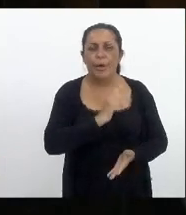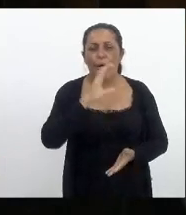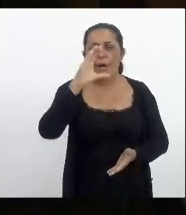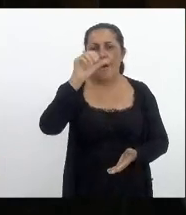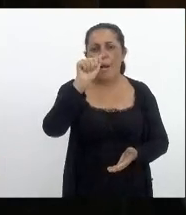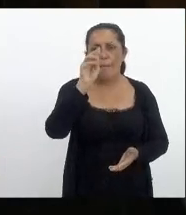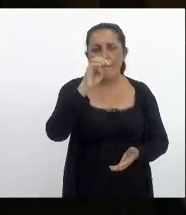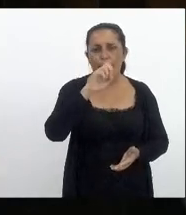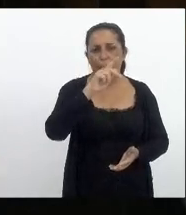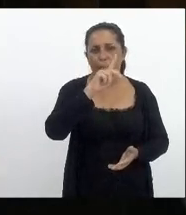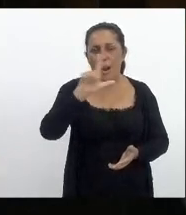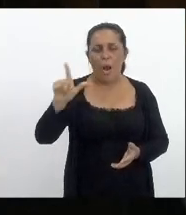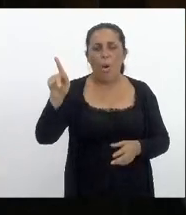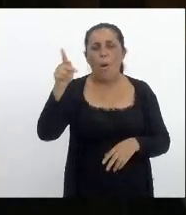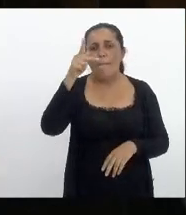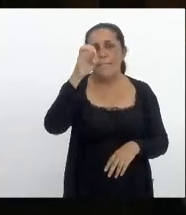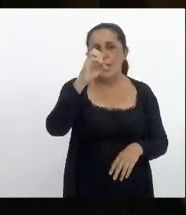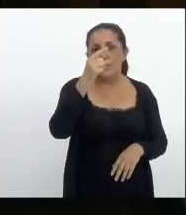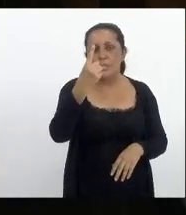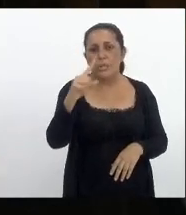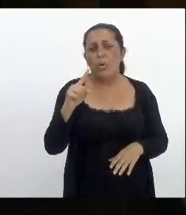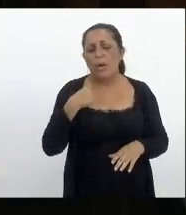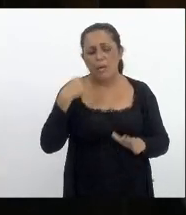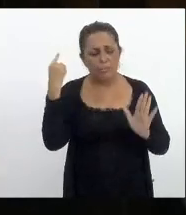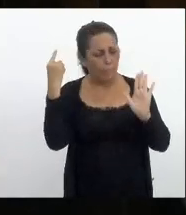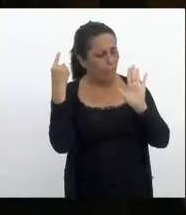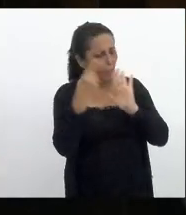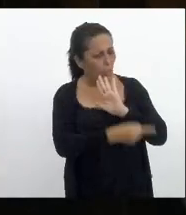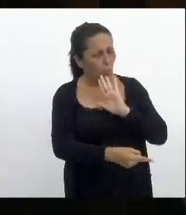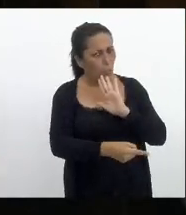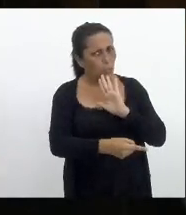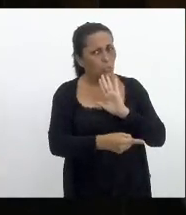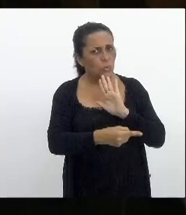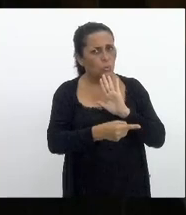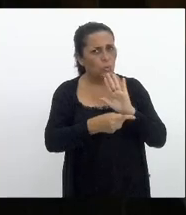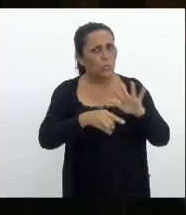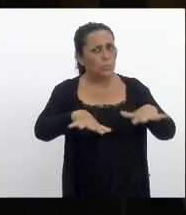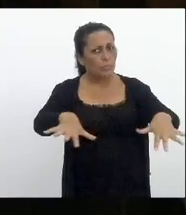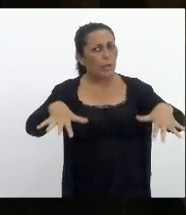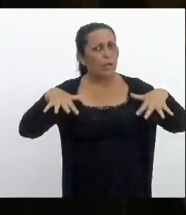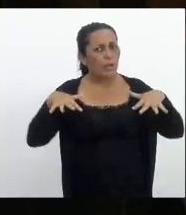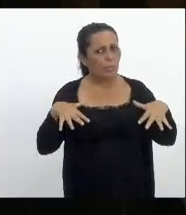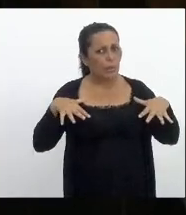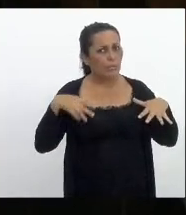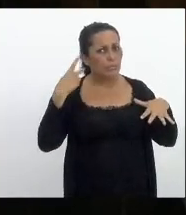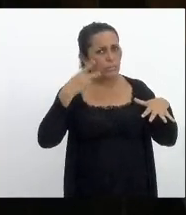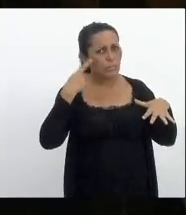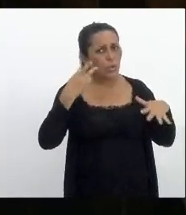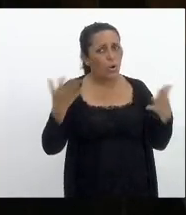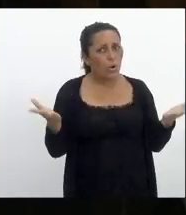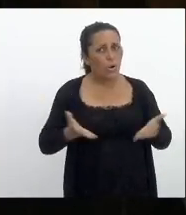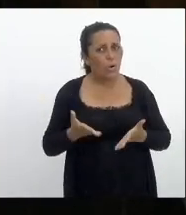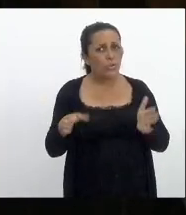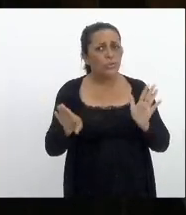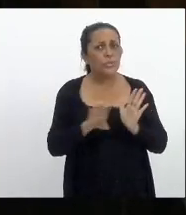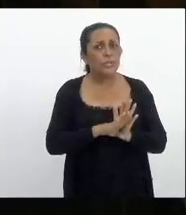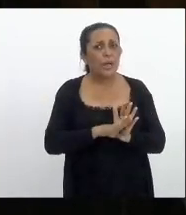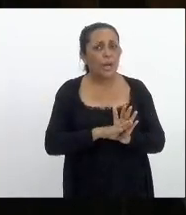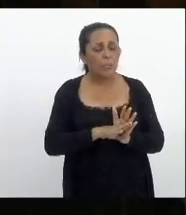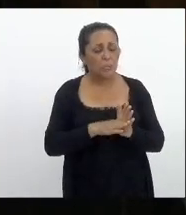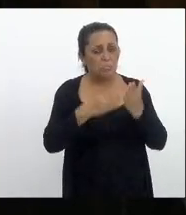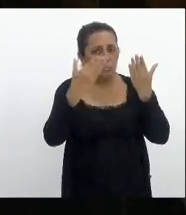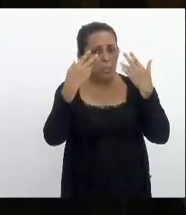Pezão e aí eu faço aqui uma pergunta a esse parlamento hoje chegamos ao ponto que